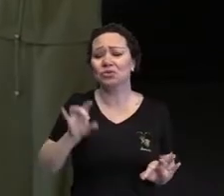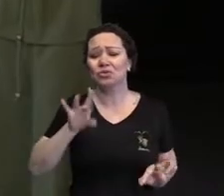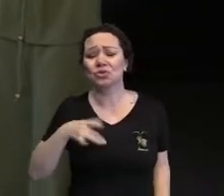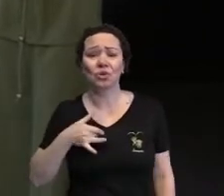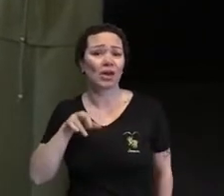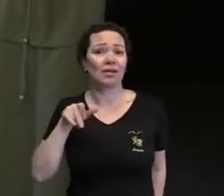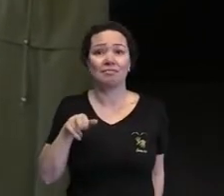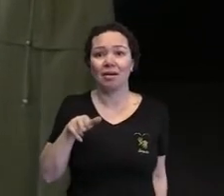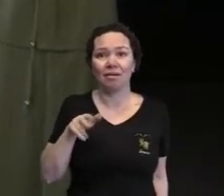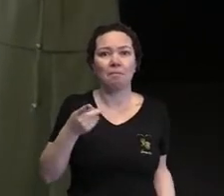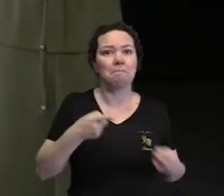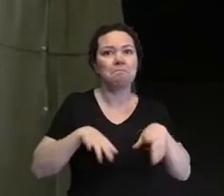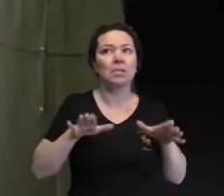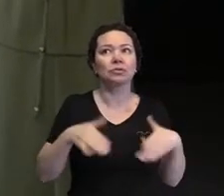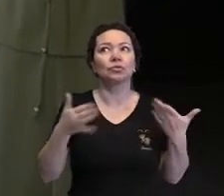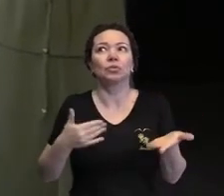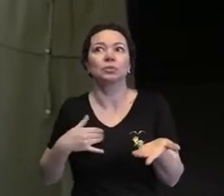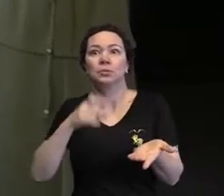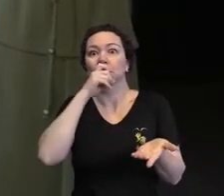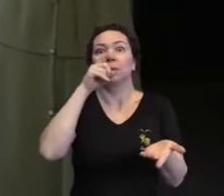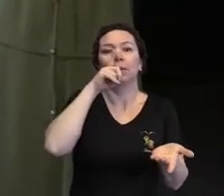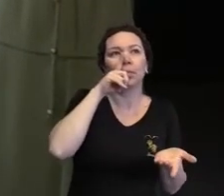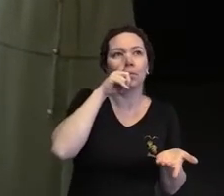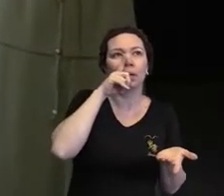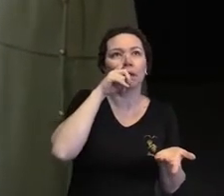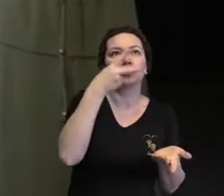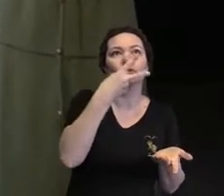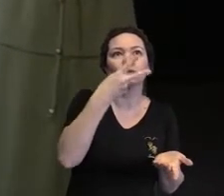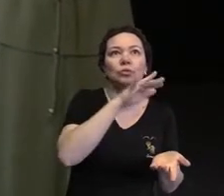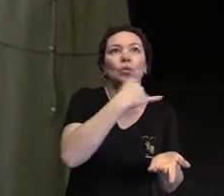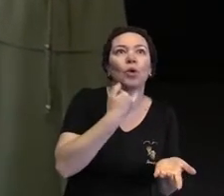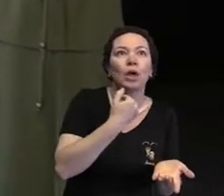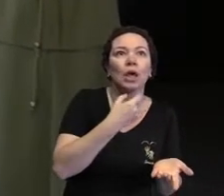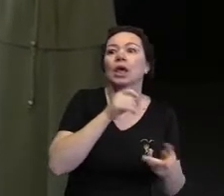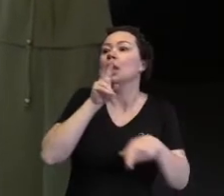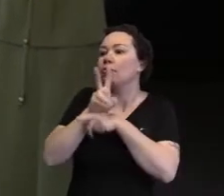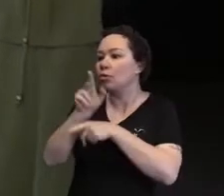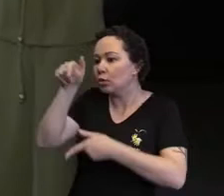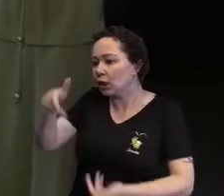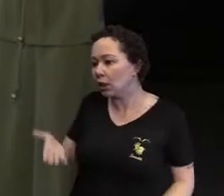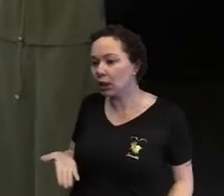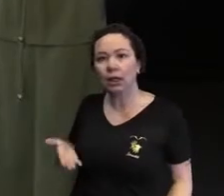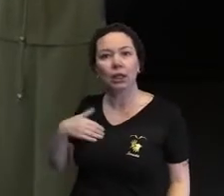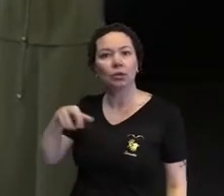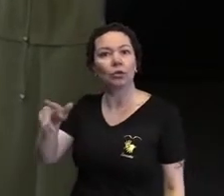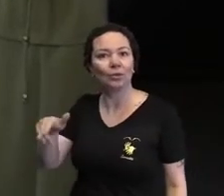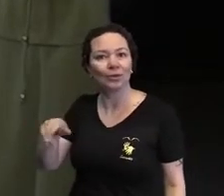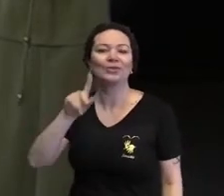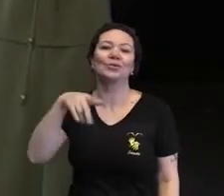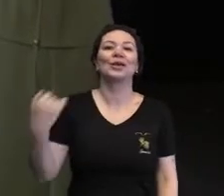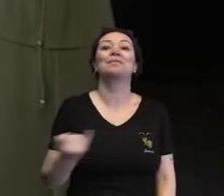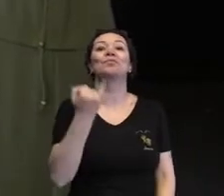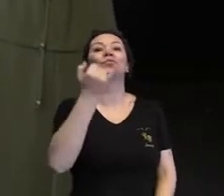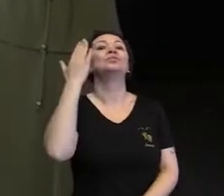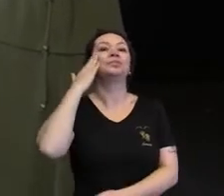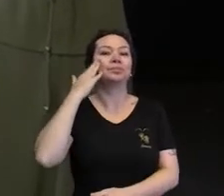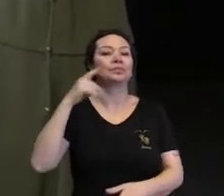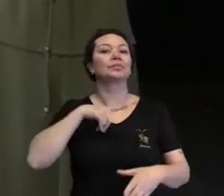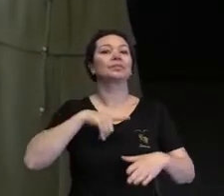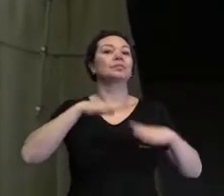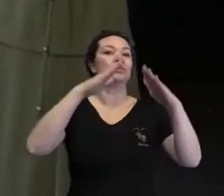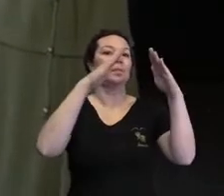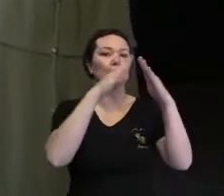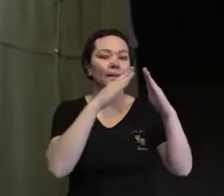Mas, quando meus pais não estiverem mais aqui, quem vai cuidar dele? Então, é importante saber que existe moradia assistida,